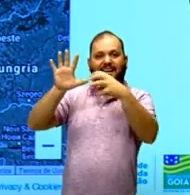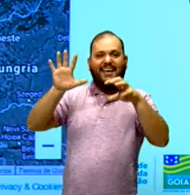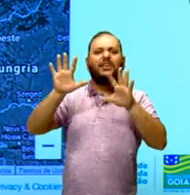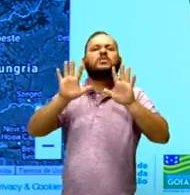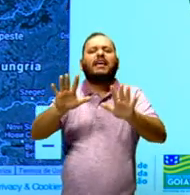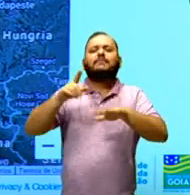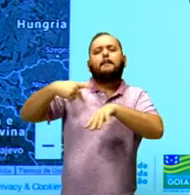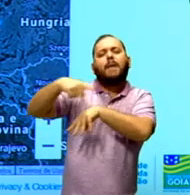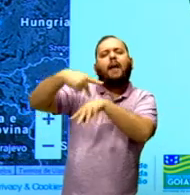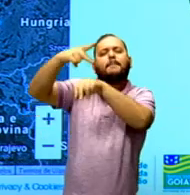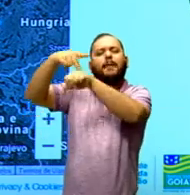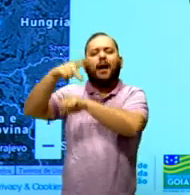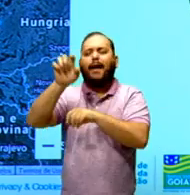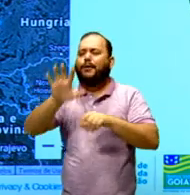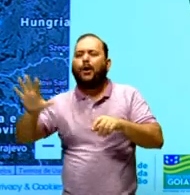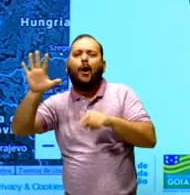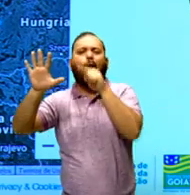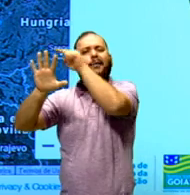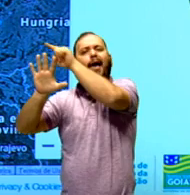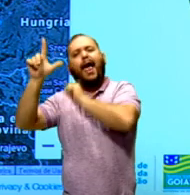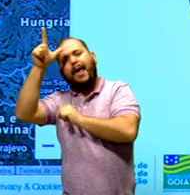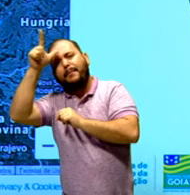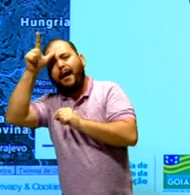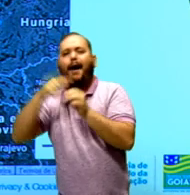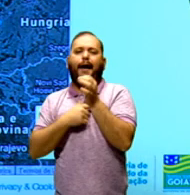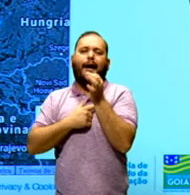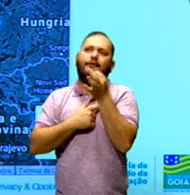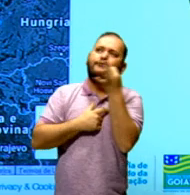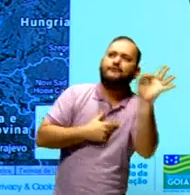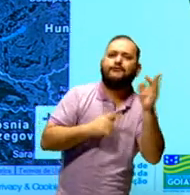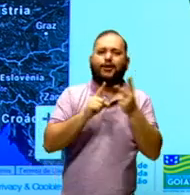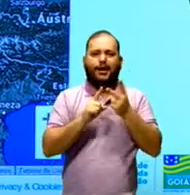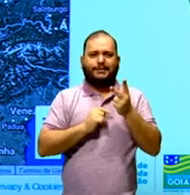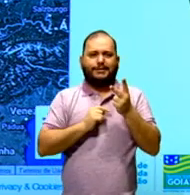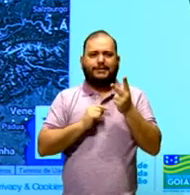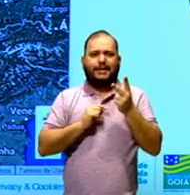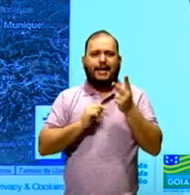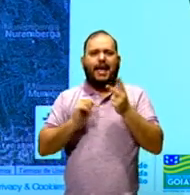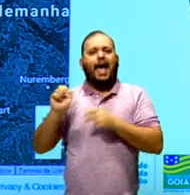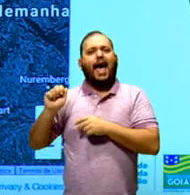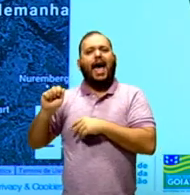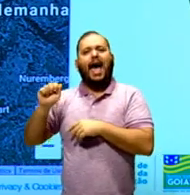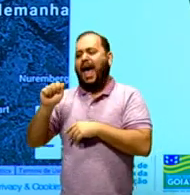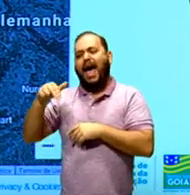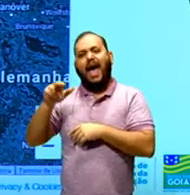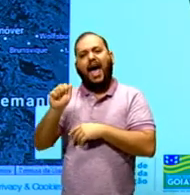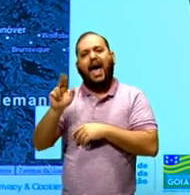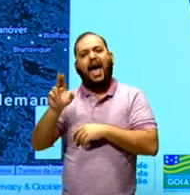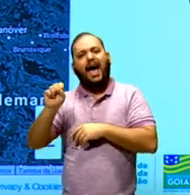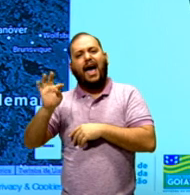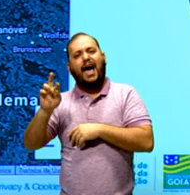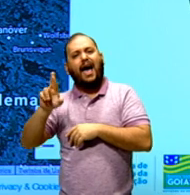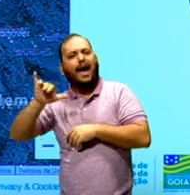países do continente europeu, como a Alemanha, a França, que você vê, a Áustria. E o Reino Unido fica justamente